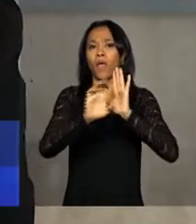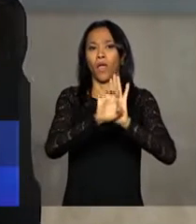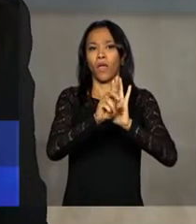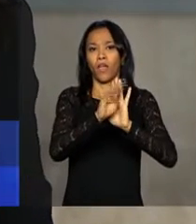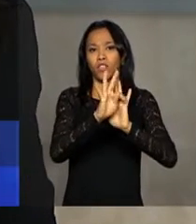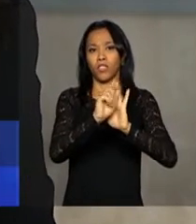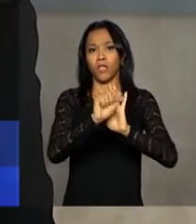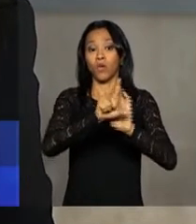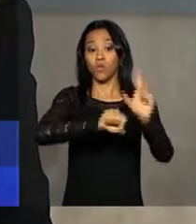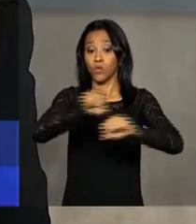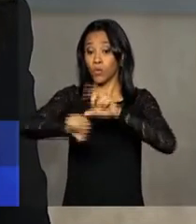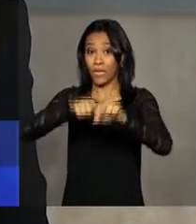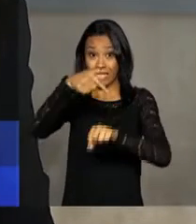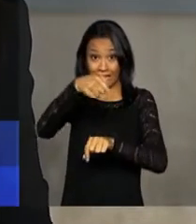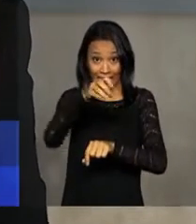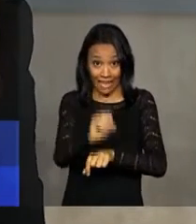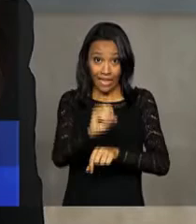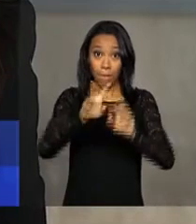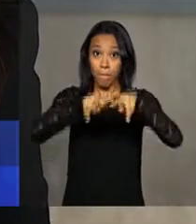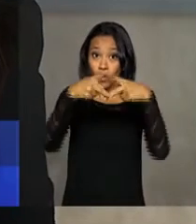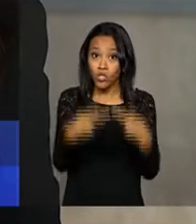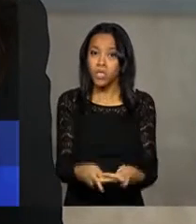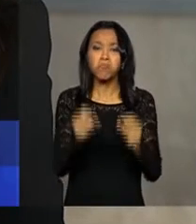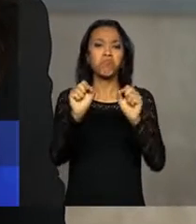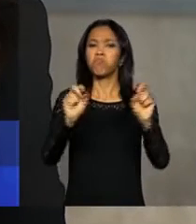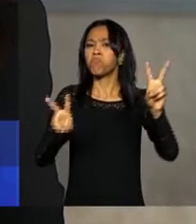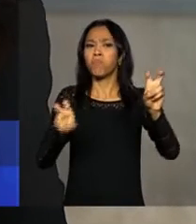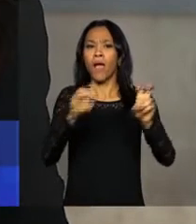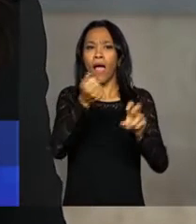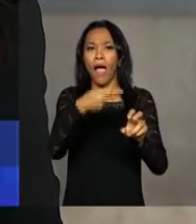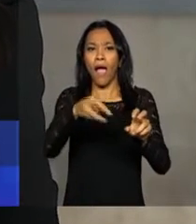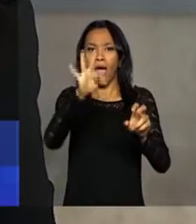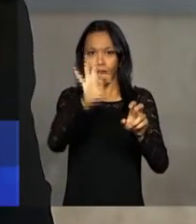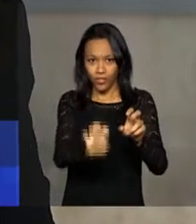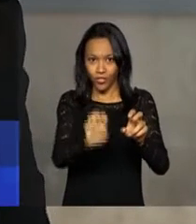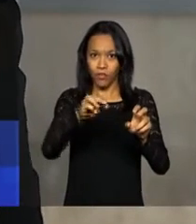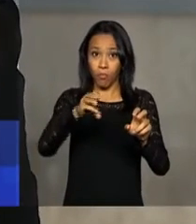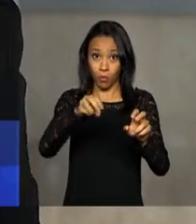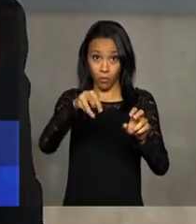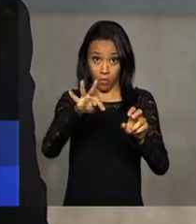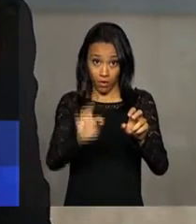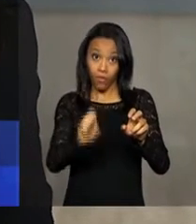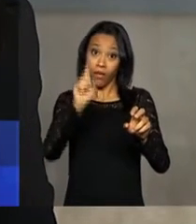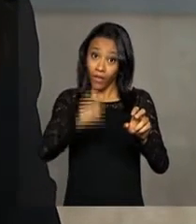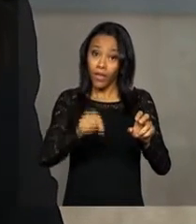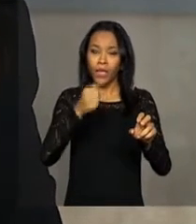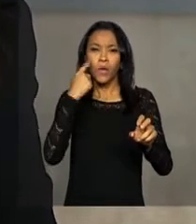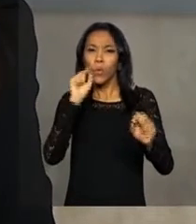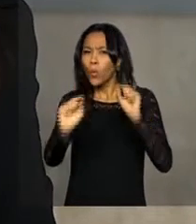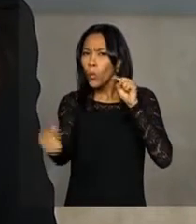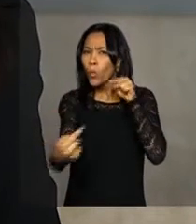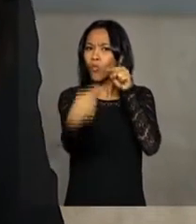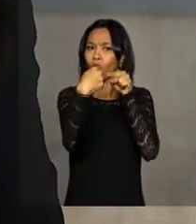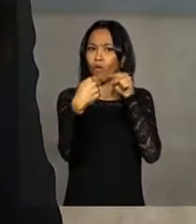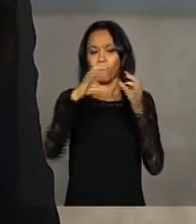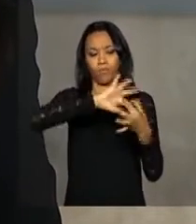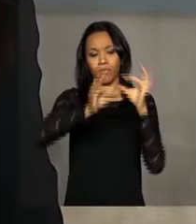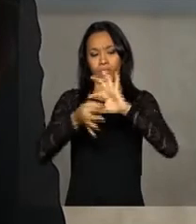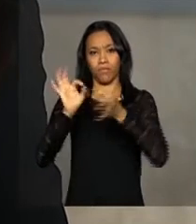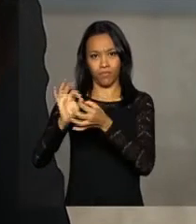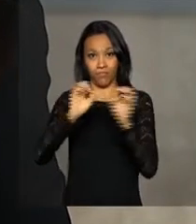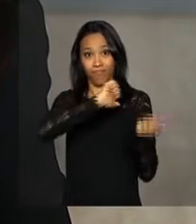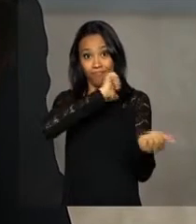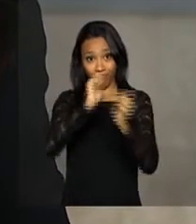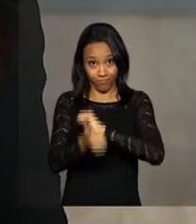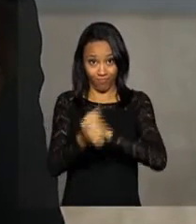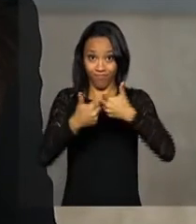projetos de obra de arte que marquem a realização dos Jogos Olímpicos e Paralímpicos do Brasil neste ano. O edital